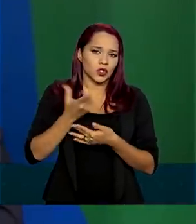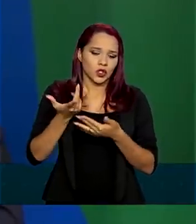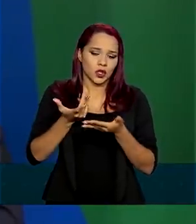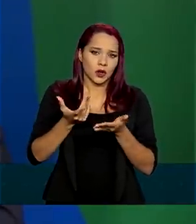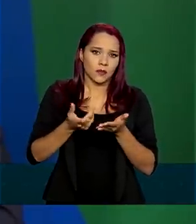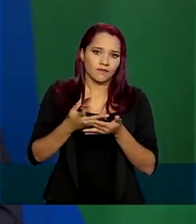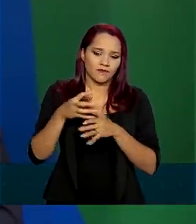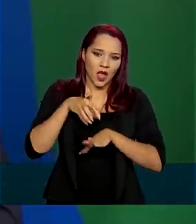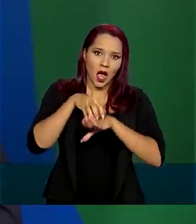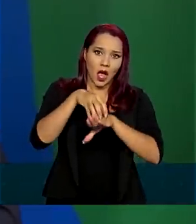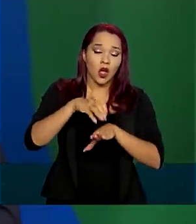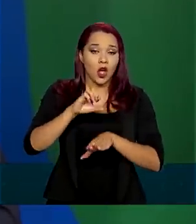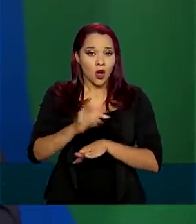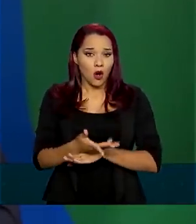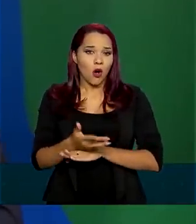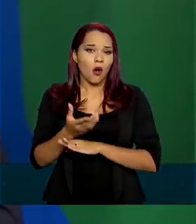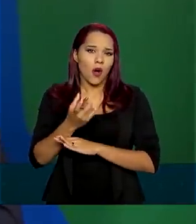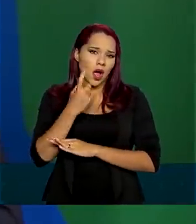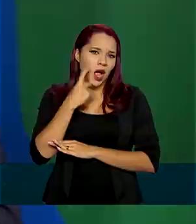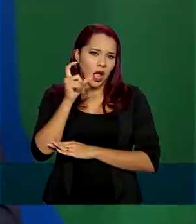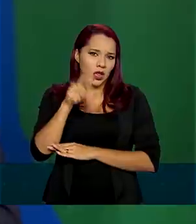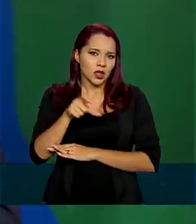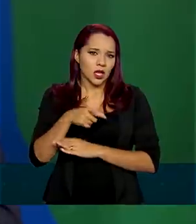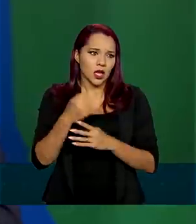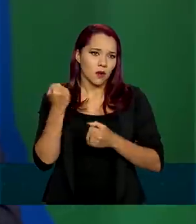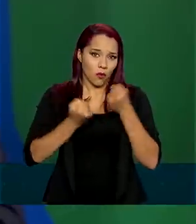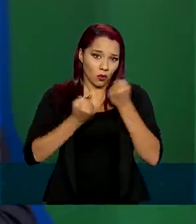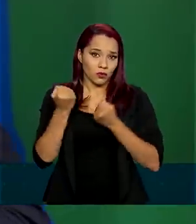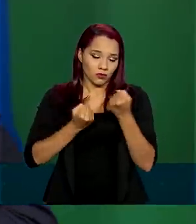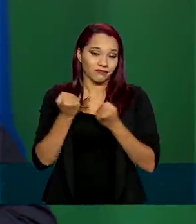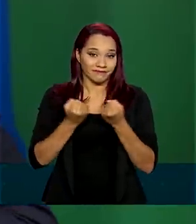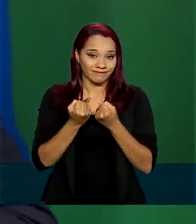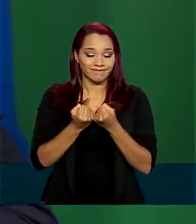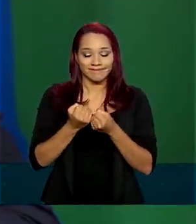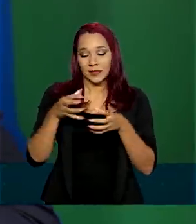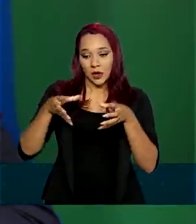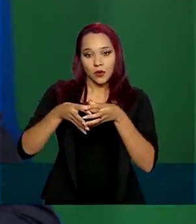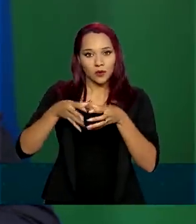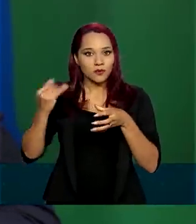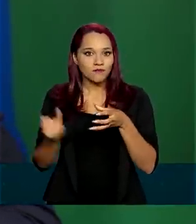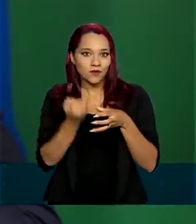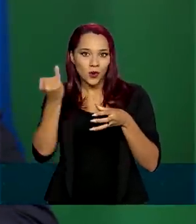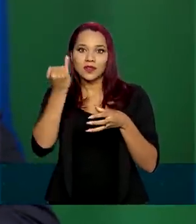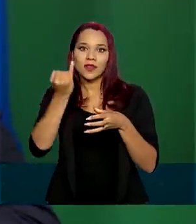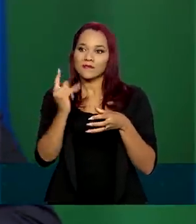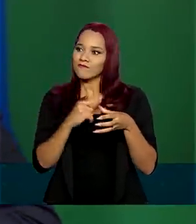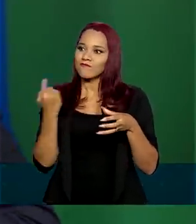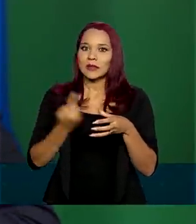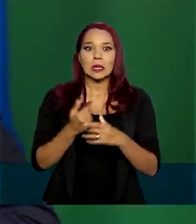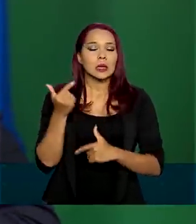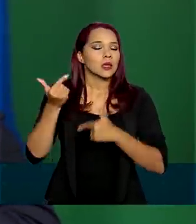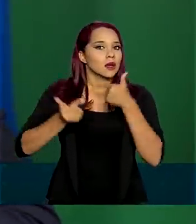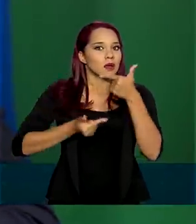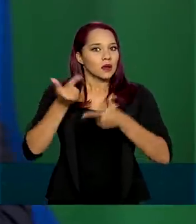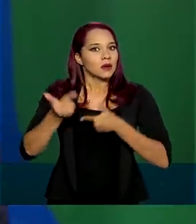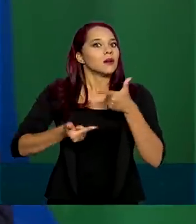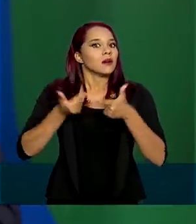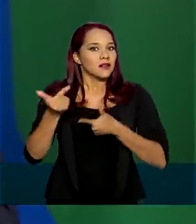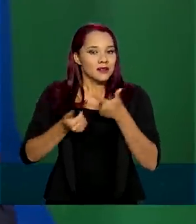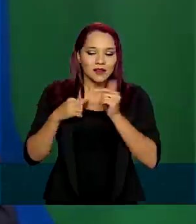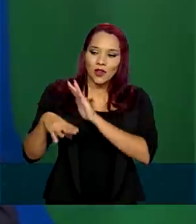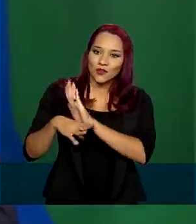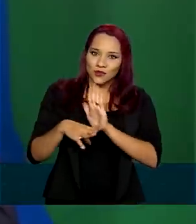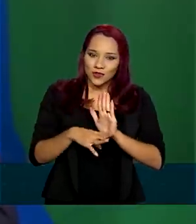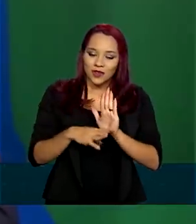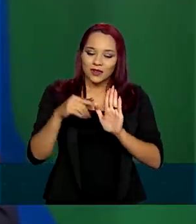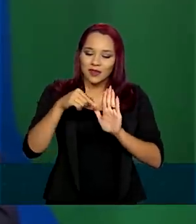carteira de motorista C, D e E. Então, é uma categoria importante para nós, que tem trabalhado, tem dado a sua parcela de contribuição e